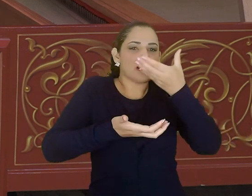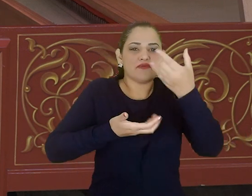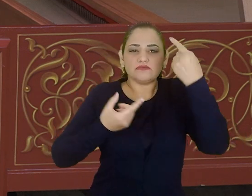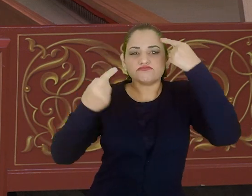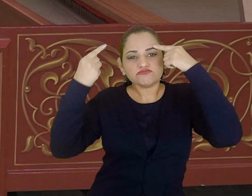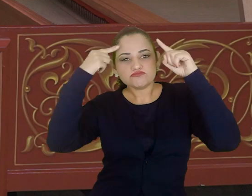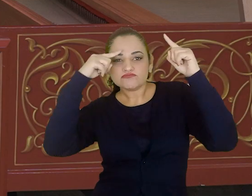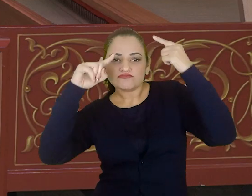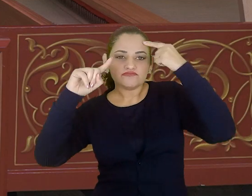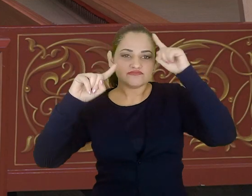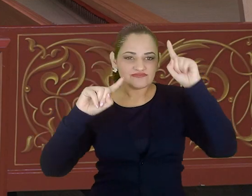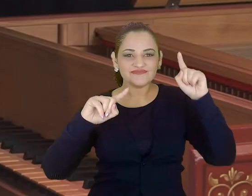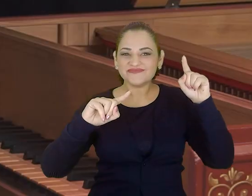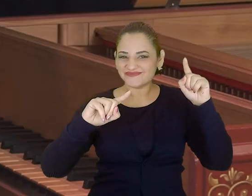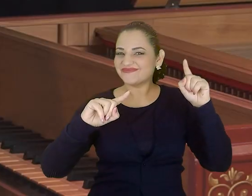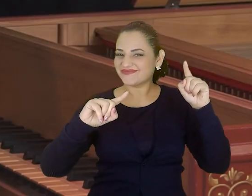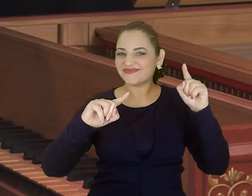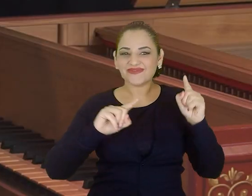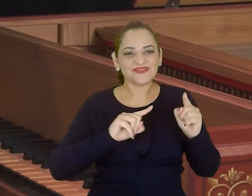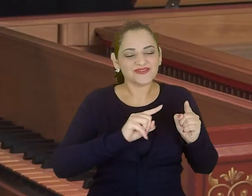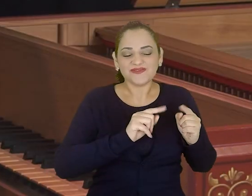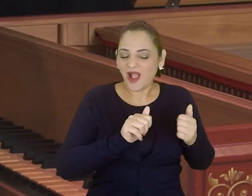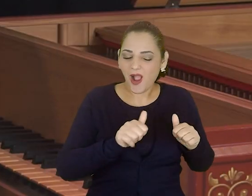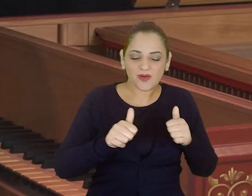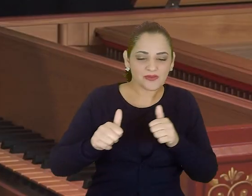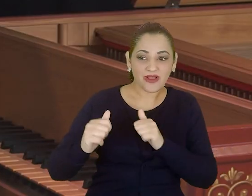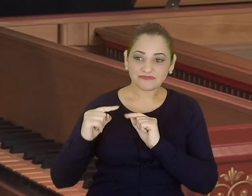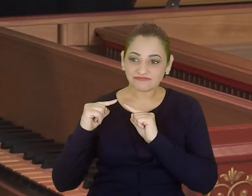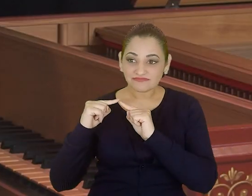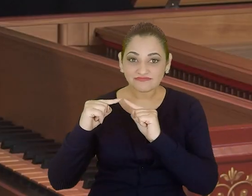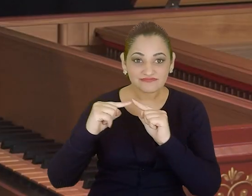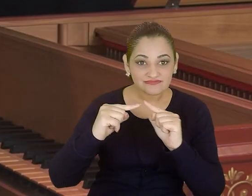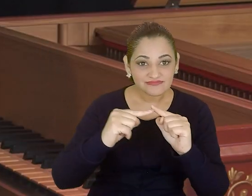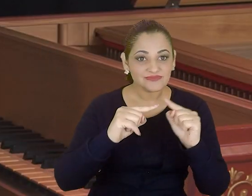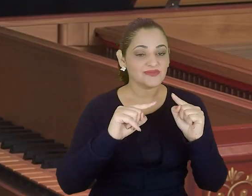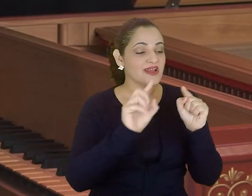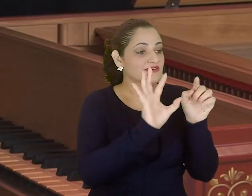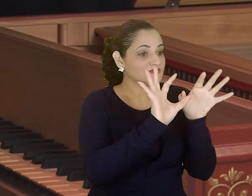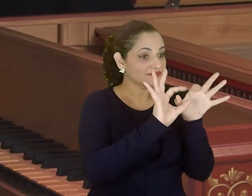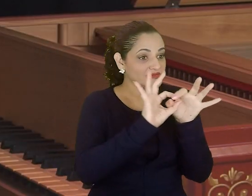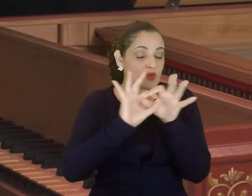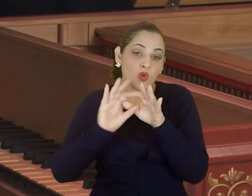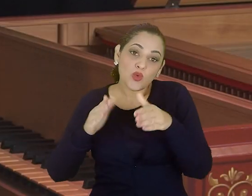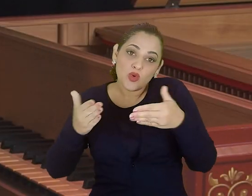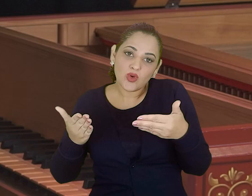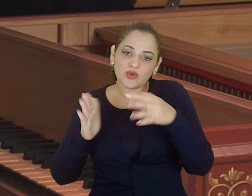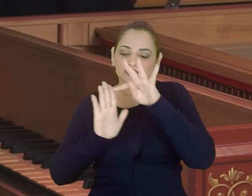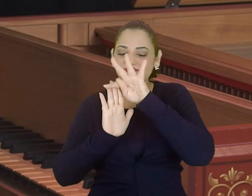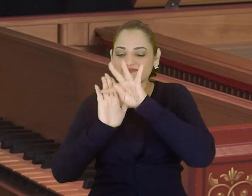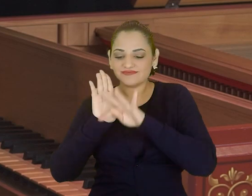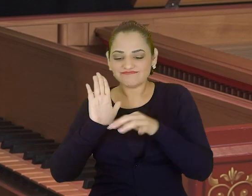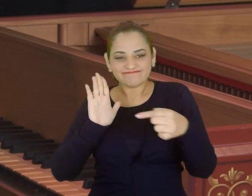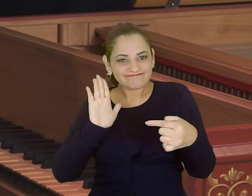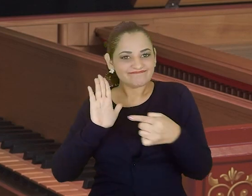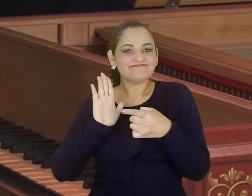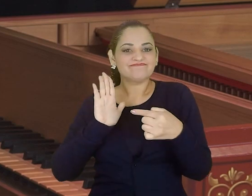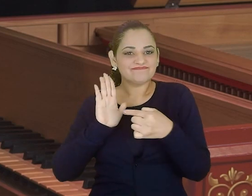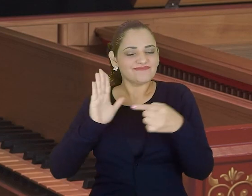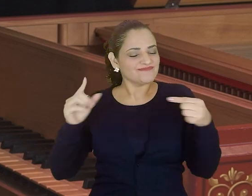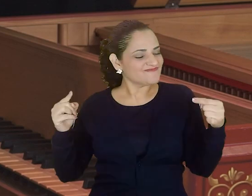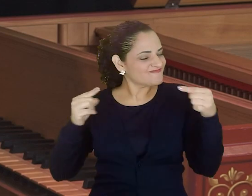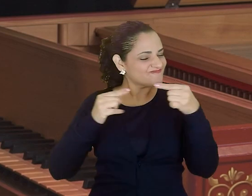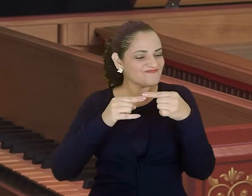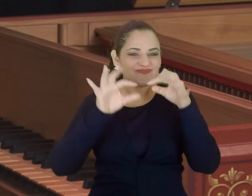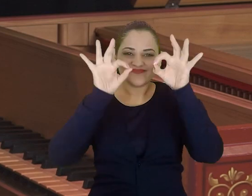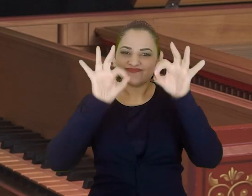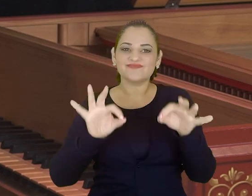no seu acompanhamento de acordo com o contexto, ou o texto, na verdade, de acordo com